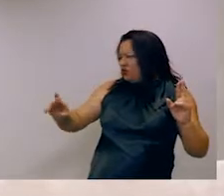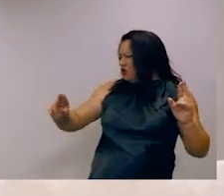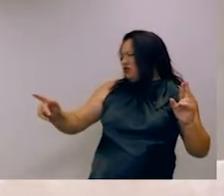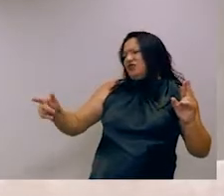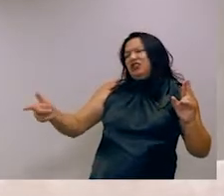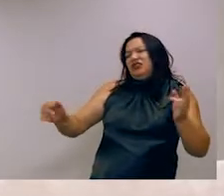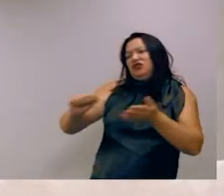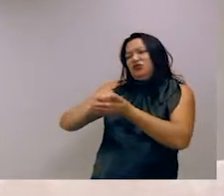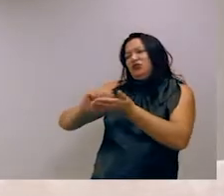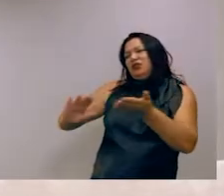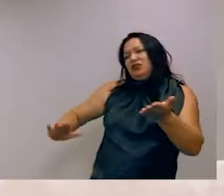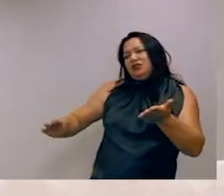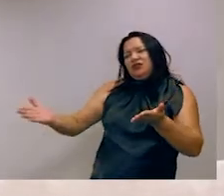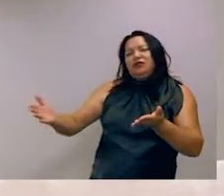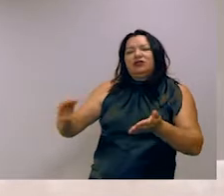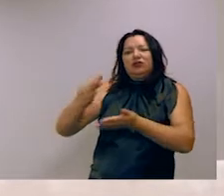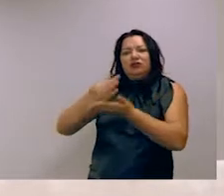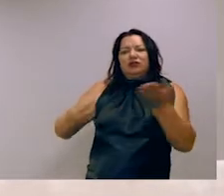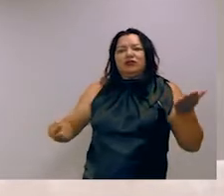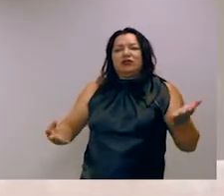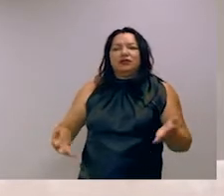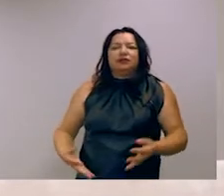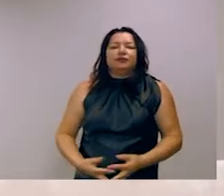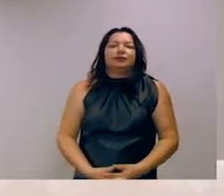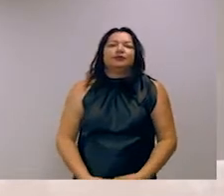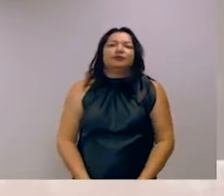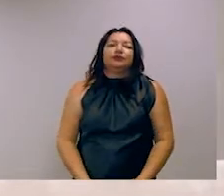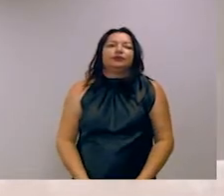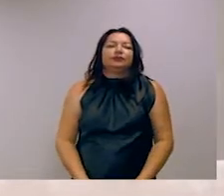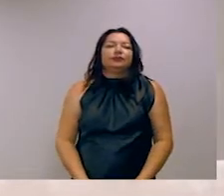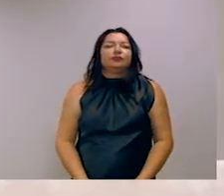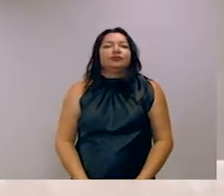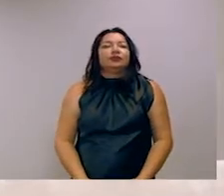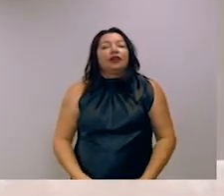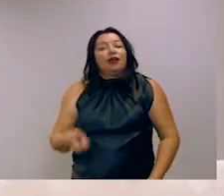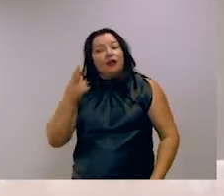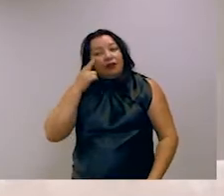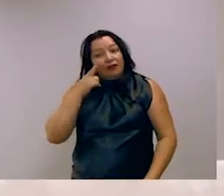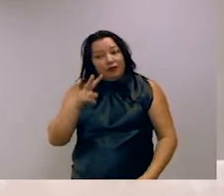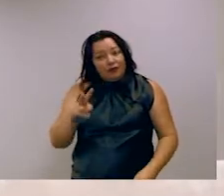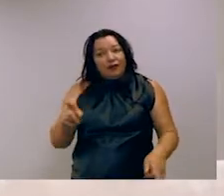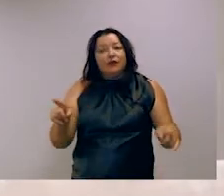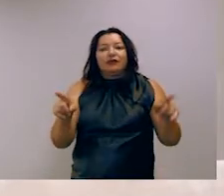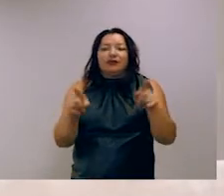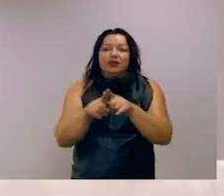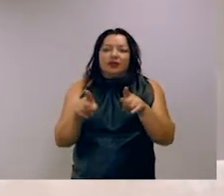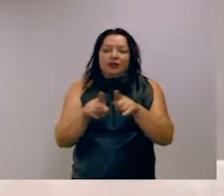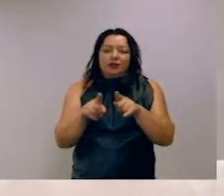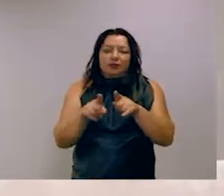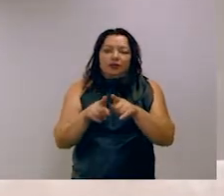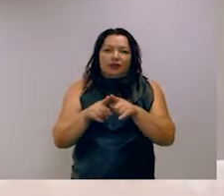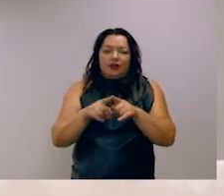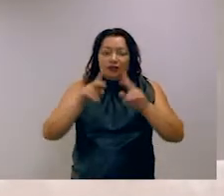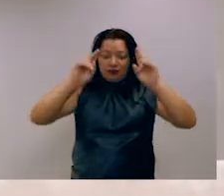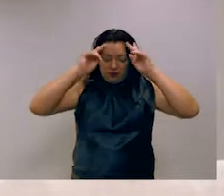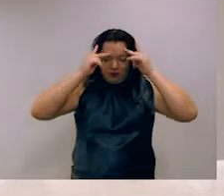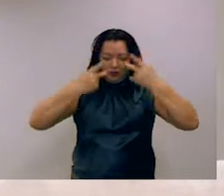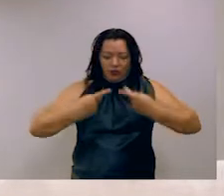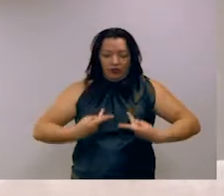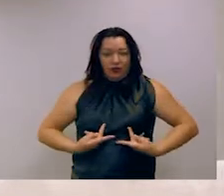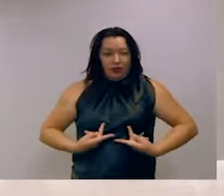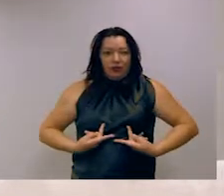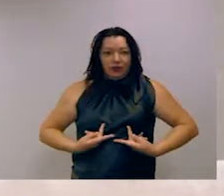pergunta naquele texto. E aí você vê também que o desempenho humano que é esse daqui